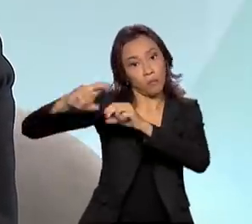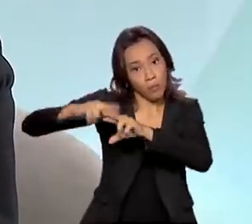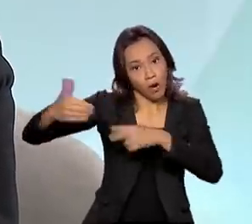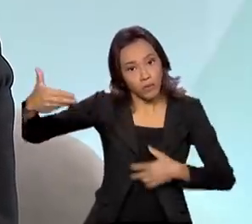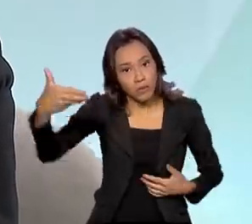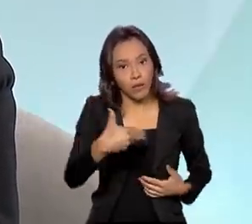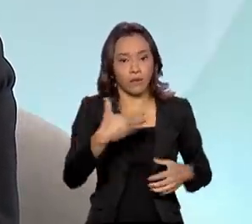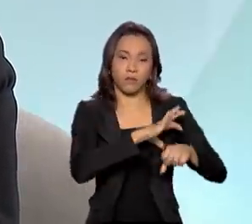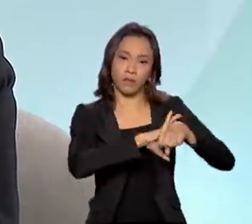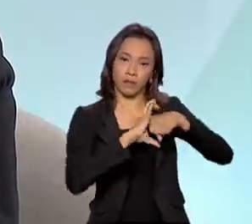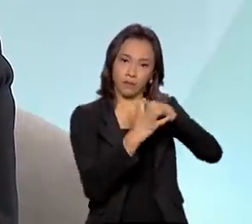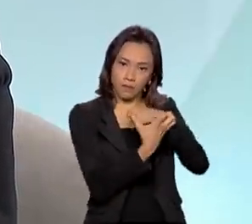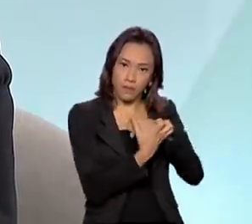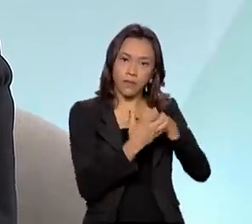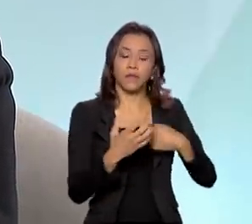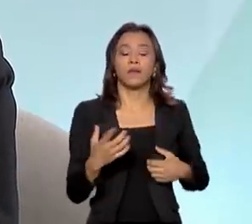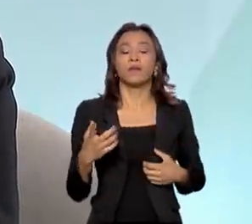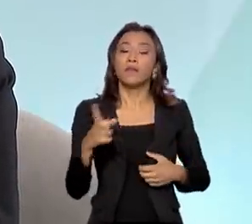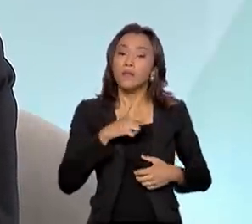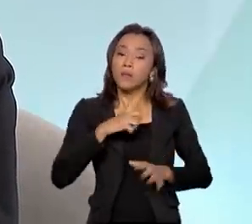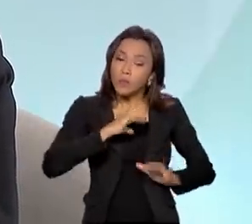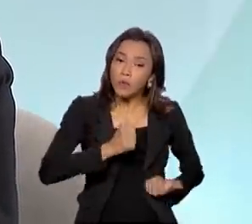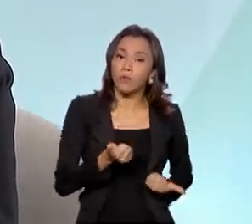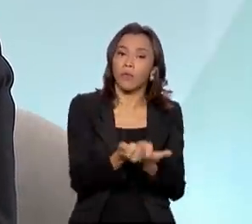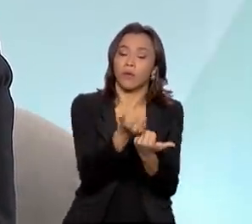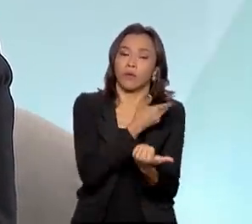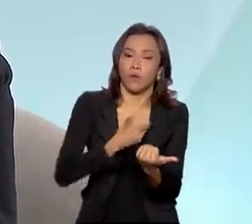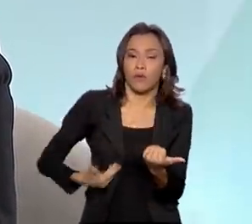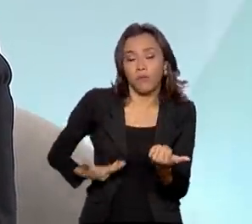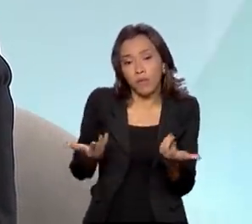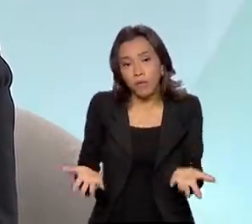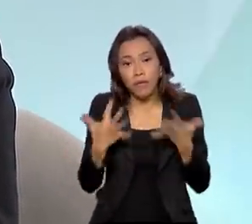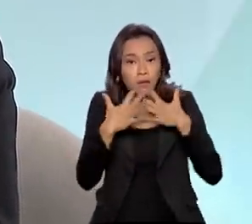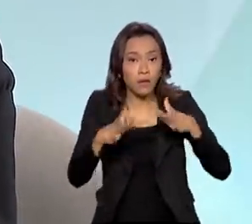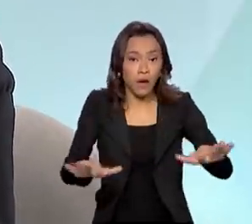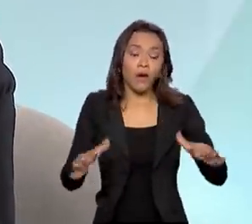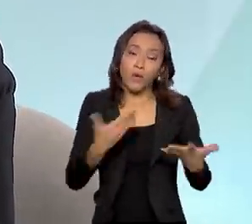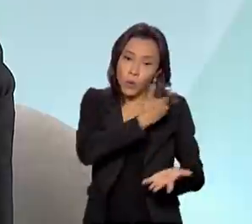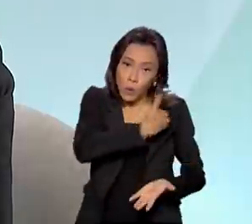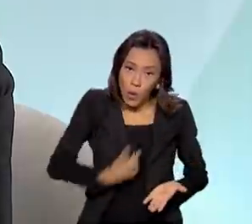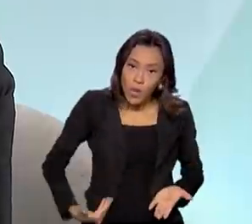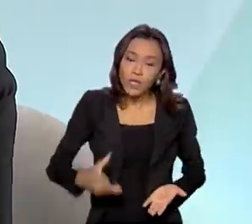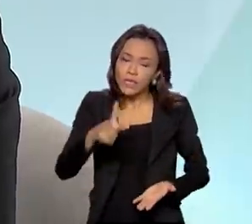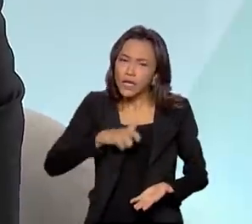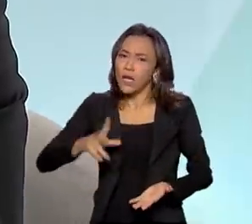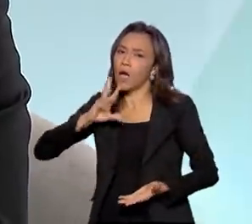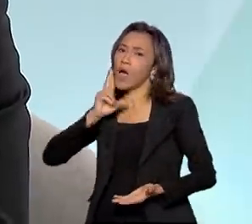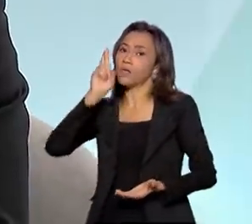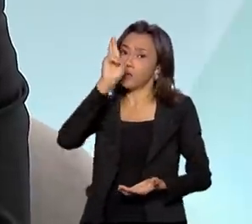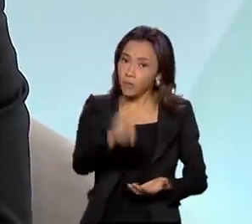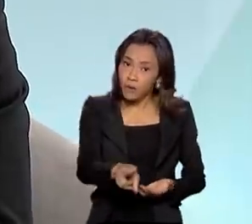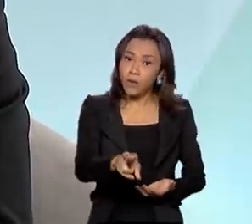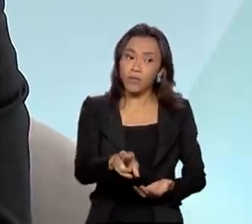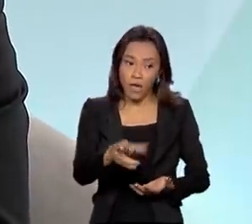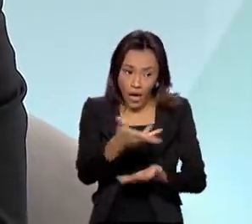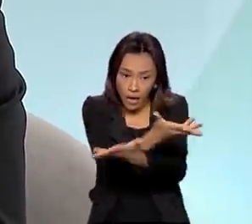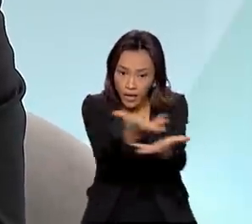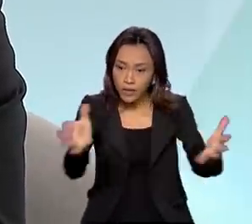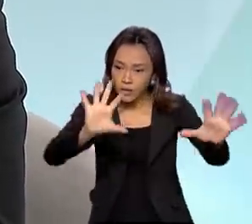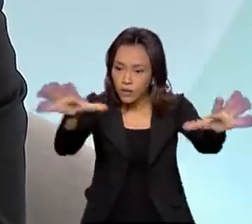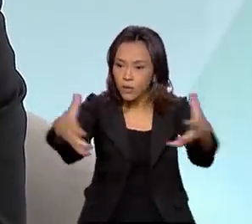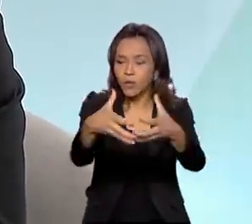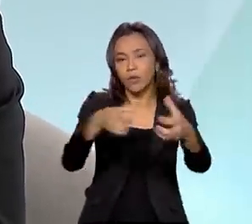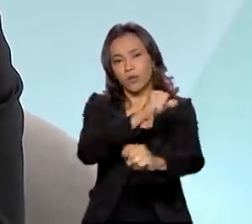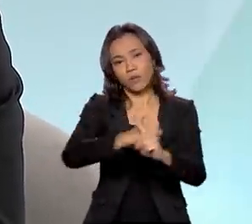vez mais amparo do nosso governo. Então, é natural que o Estado brasileiro dê uma resposta a essa camada da população